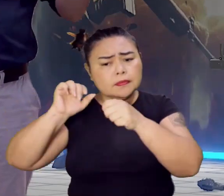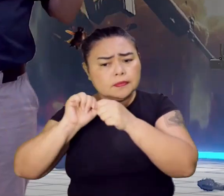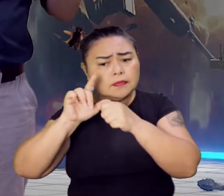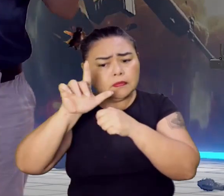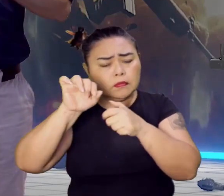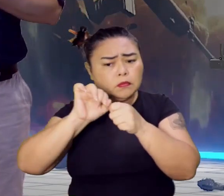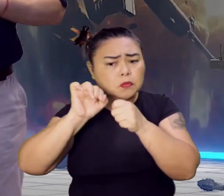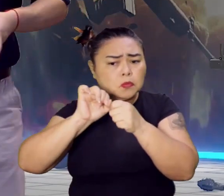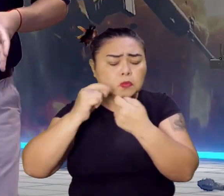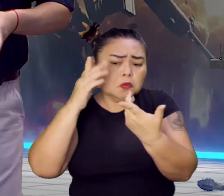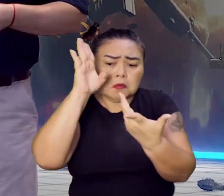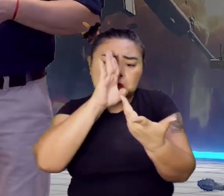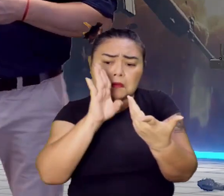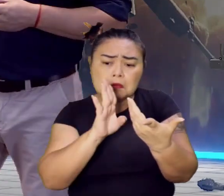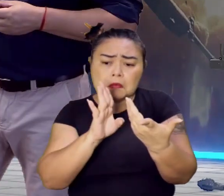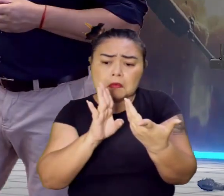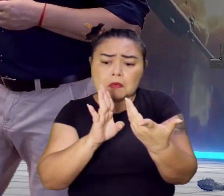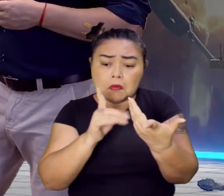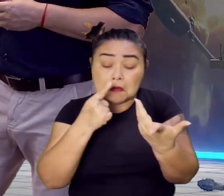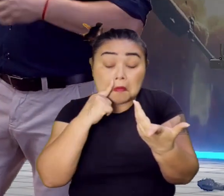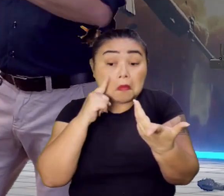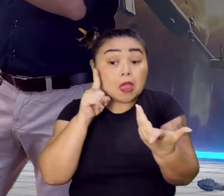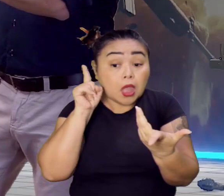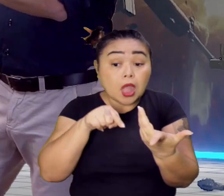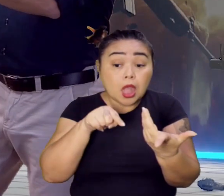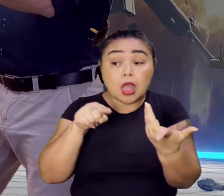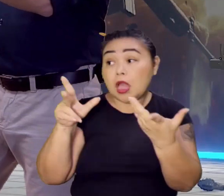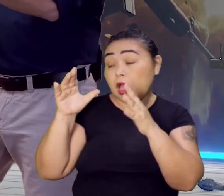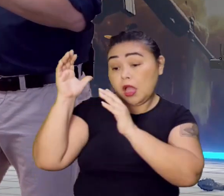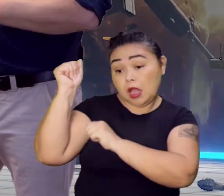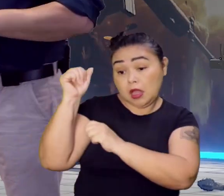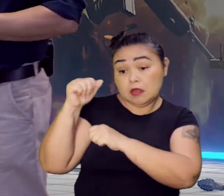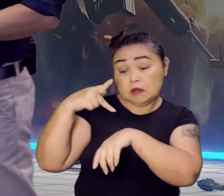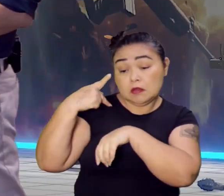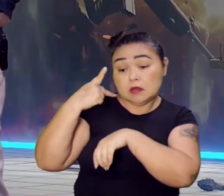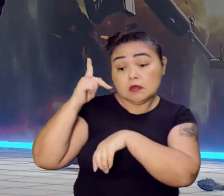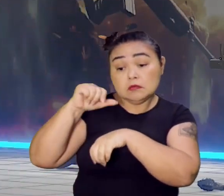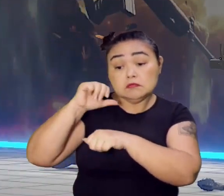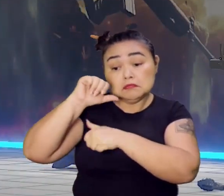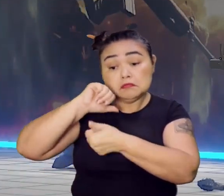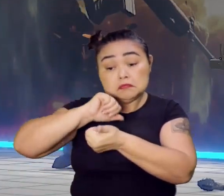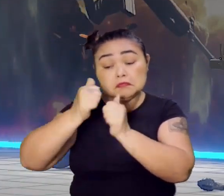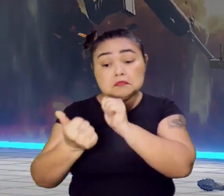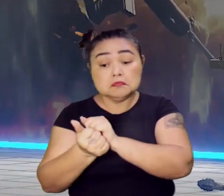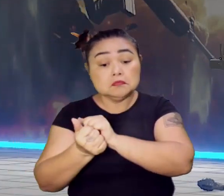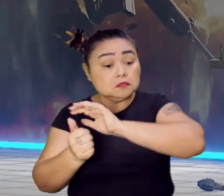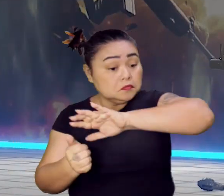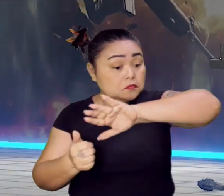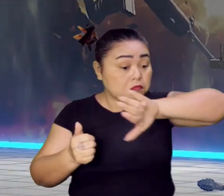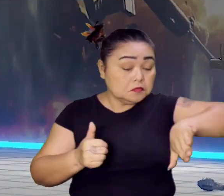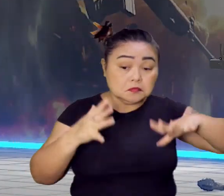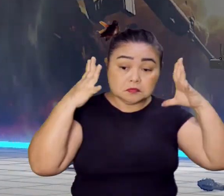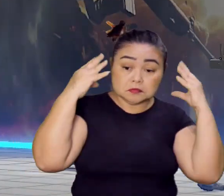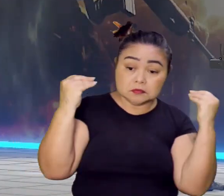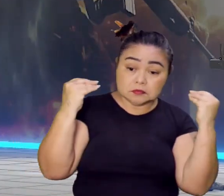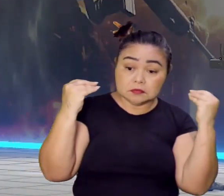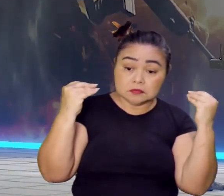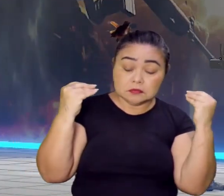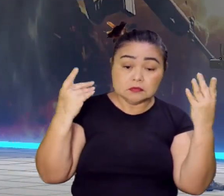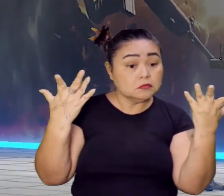uma ideia, quase o Brasil se torna espanhol. E quase parte do Brasil se torna holandês com a invasão holandesa.